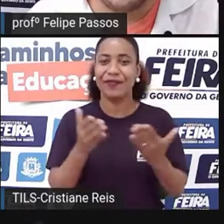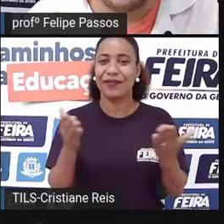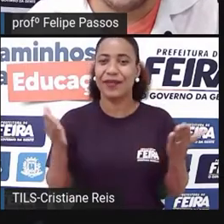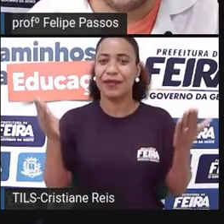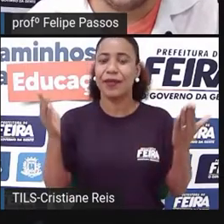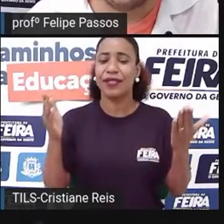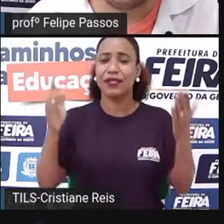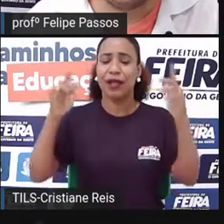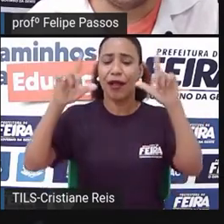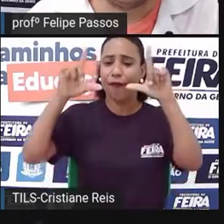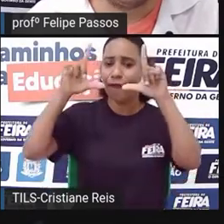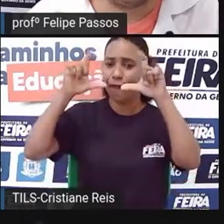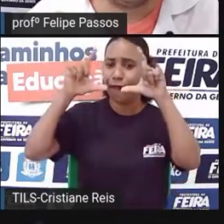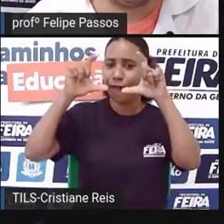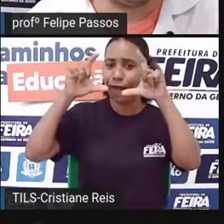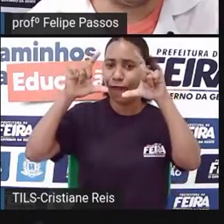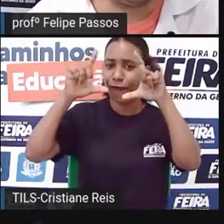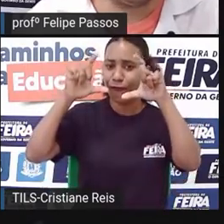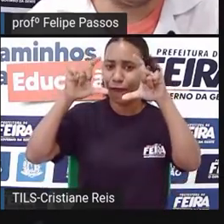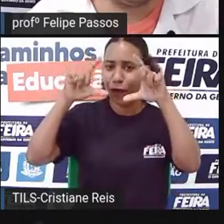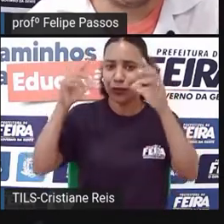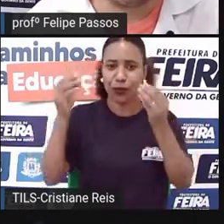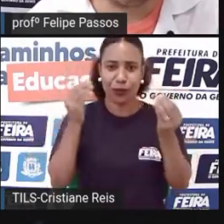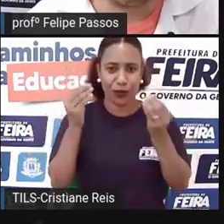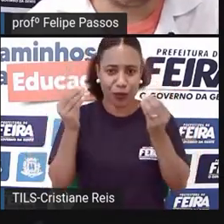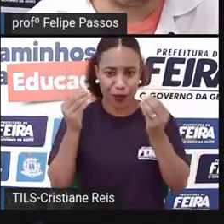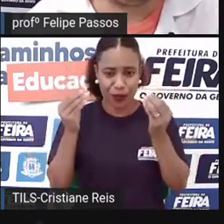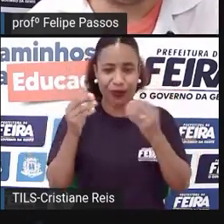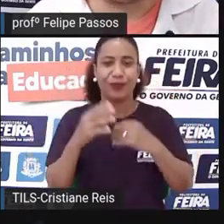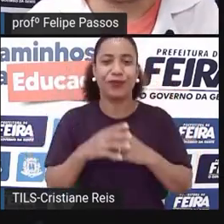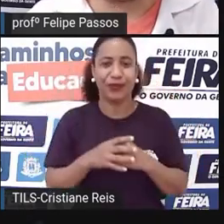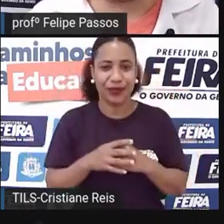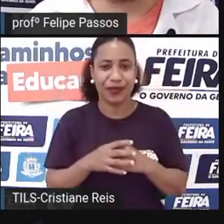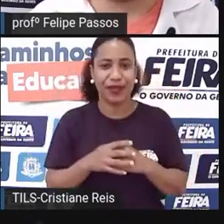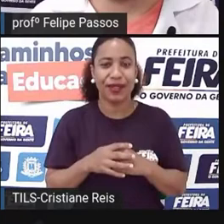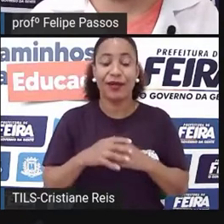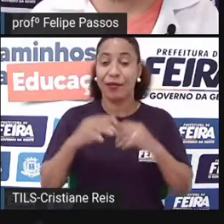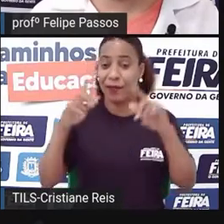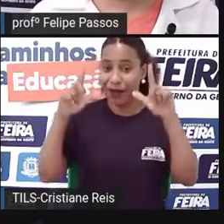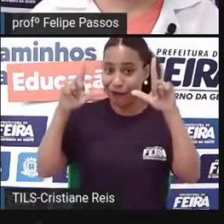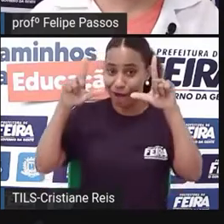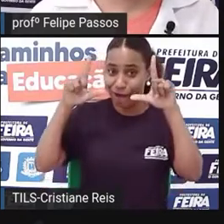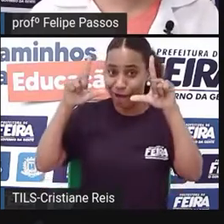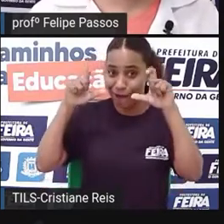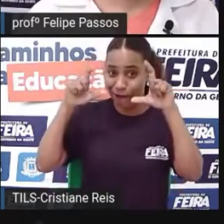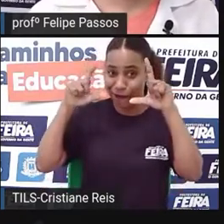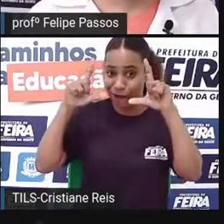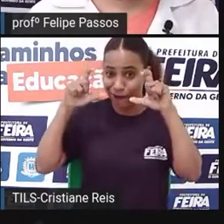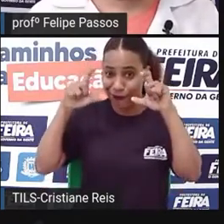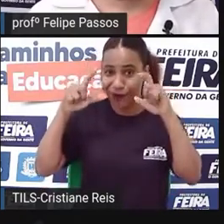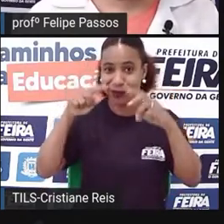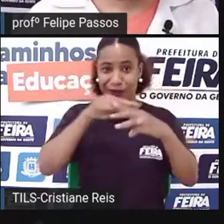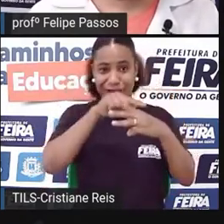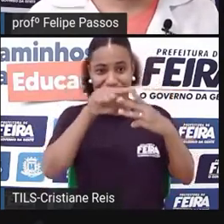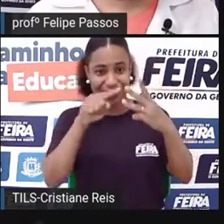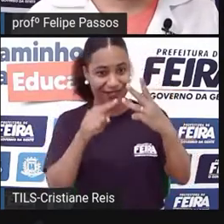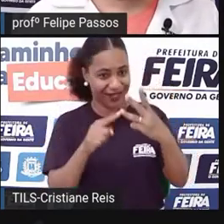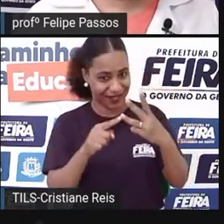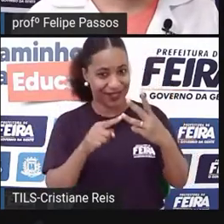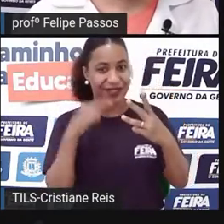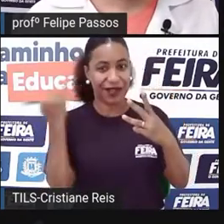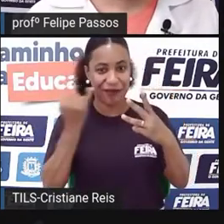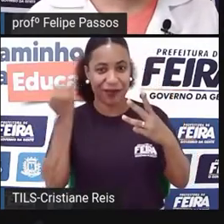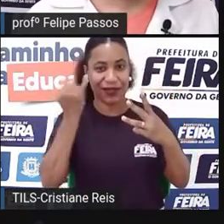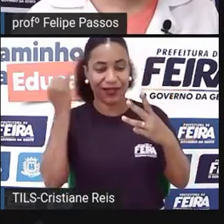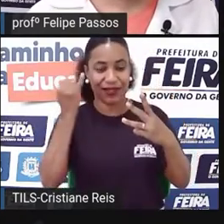fotografia? Bora falar assim. Para você fazer uma fotografia, existem três mecanismos de luz, né? De captação de